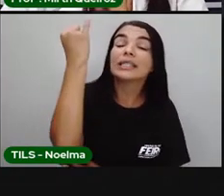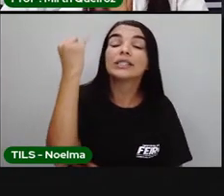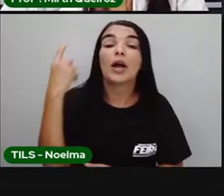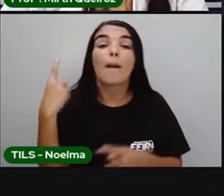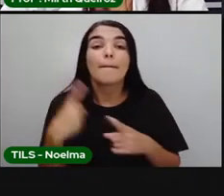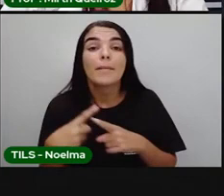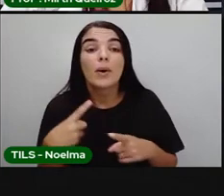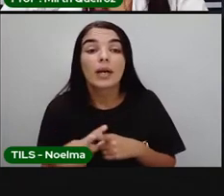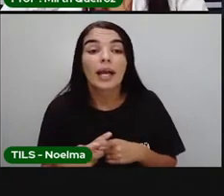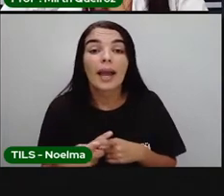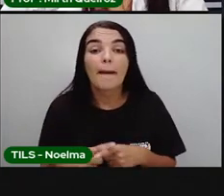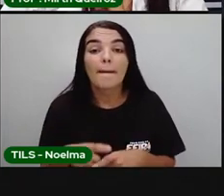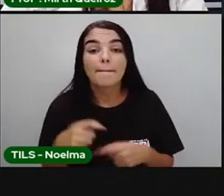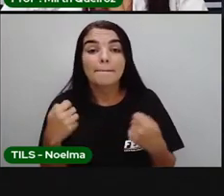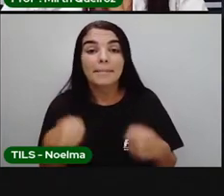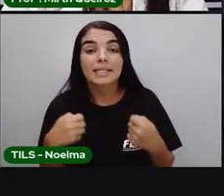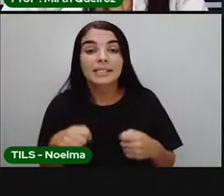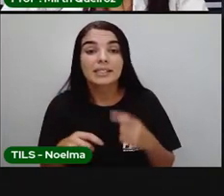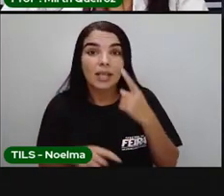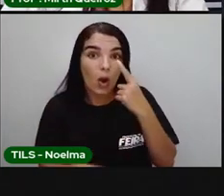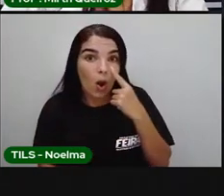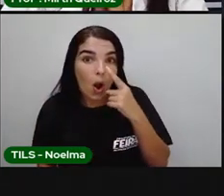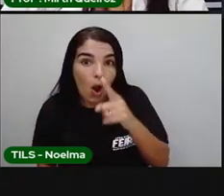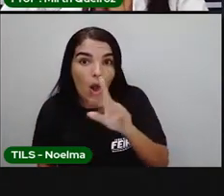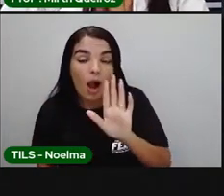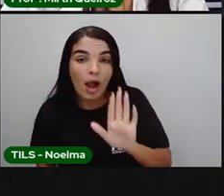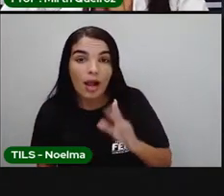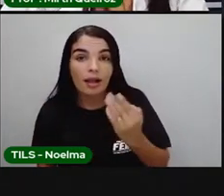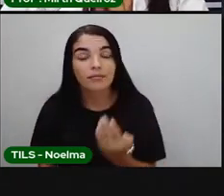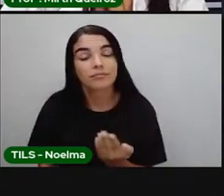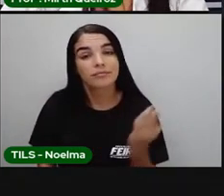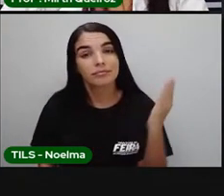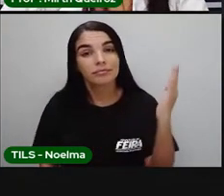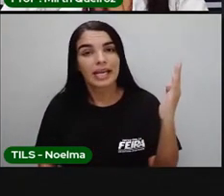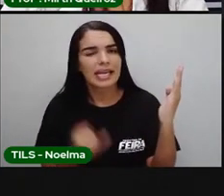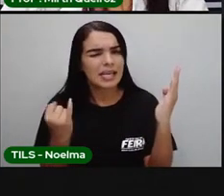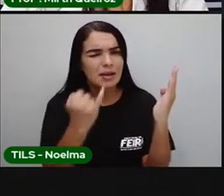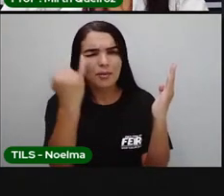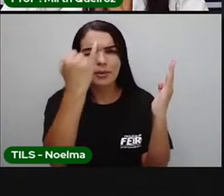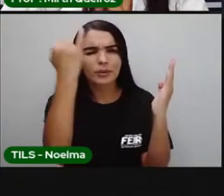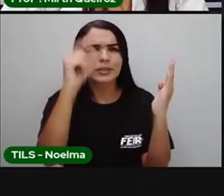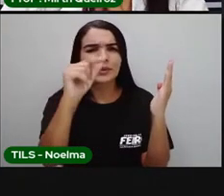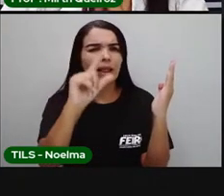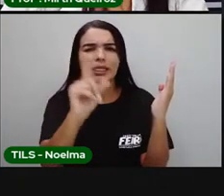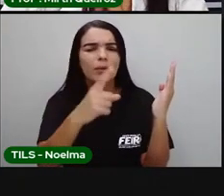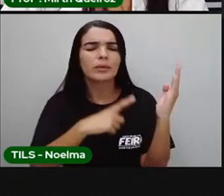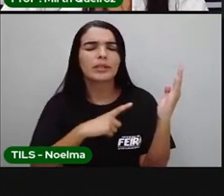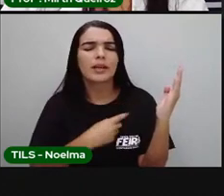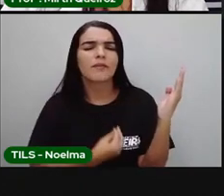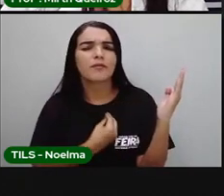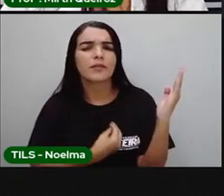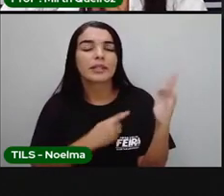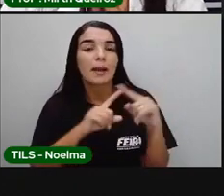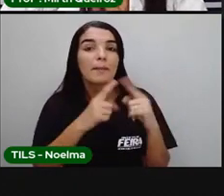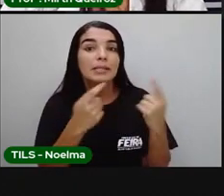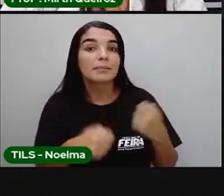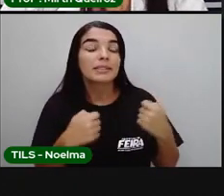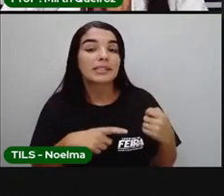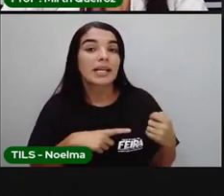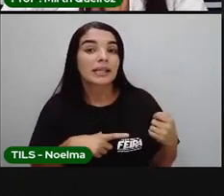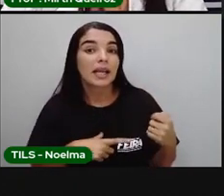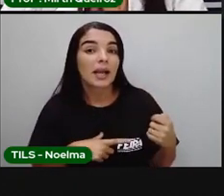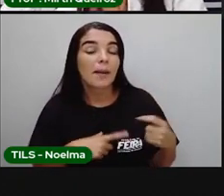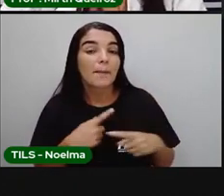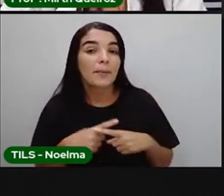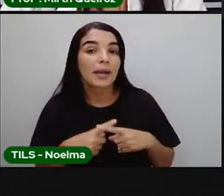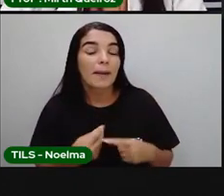que é abiótico, que não tem vida, mas que é extremamente importante para a existência da vida